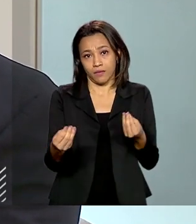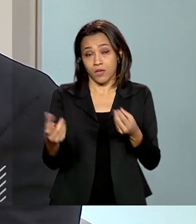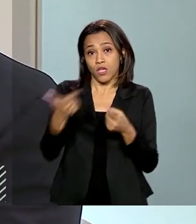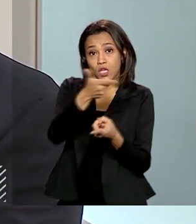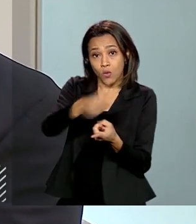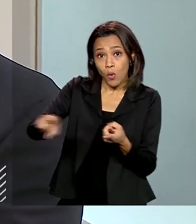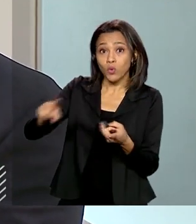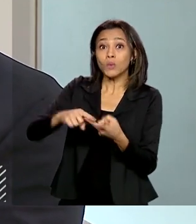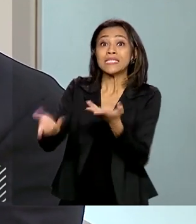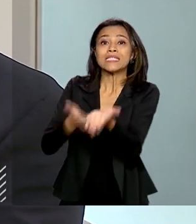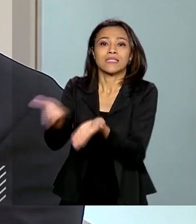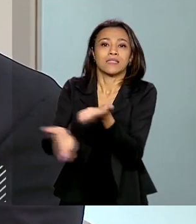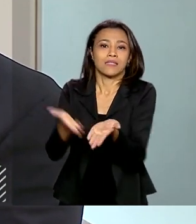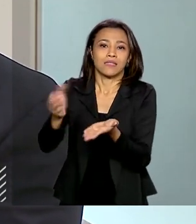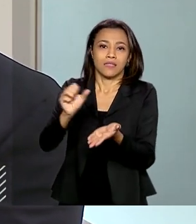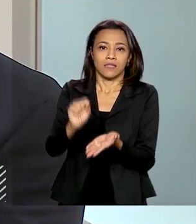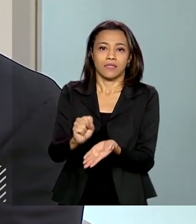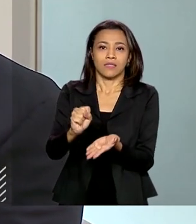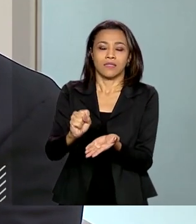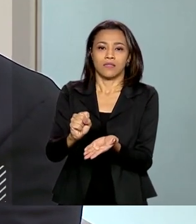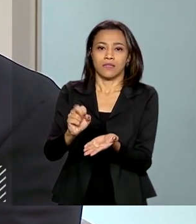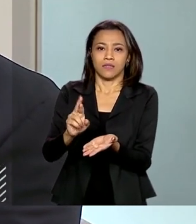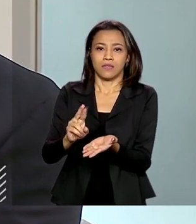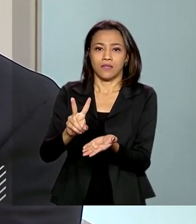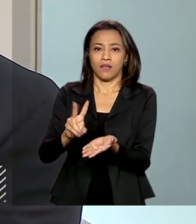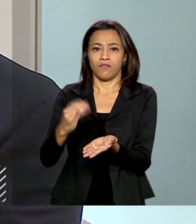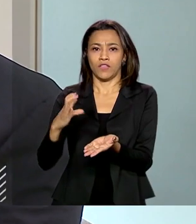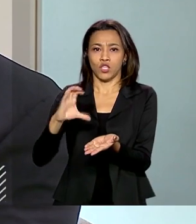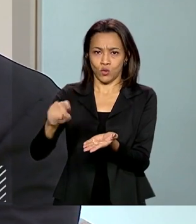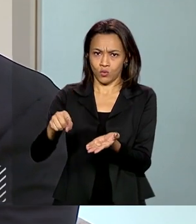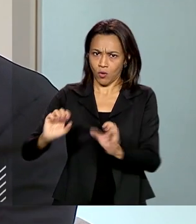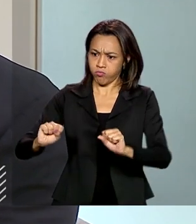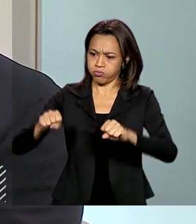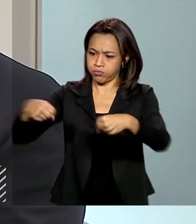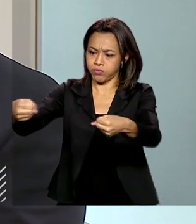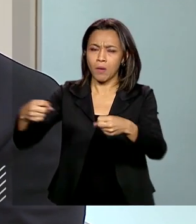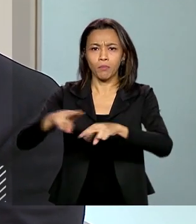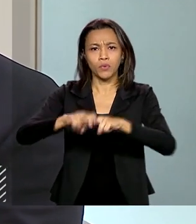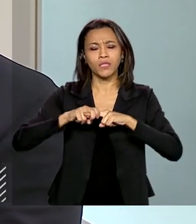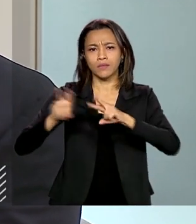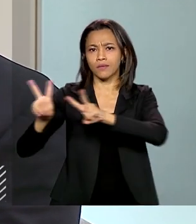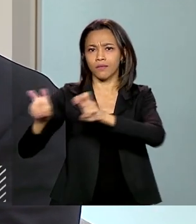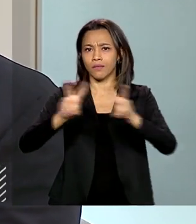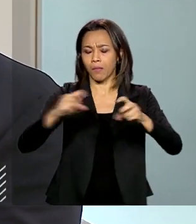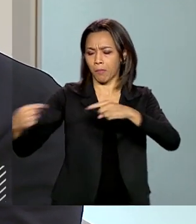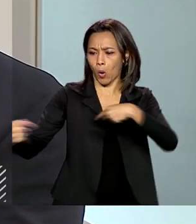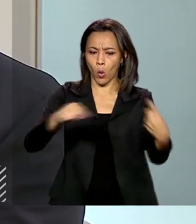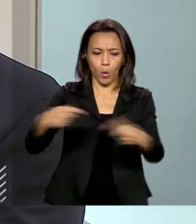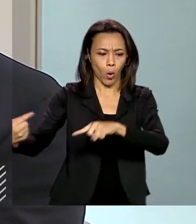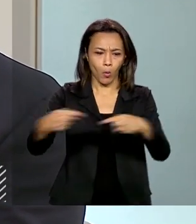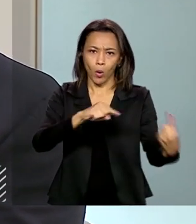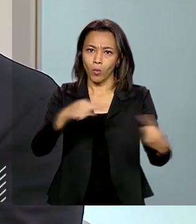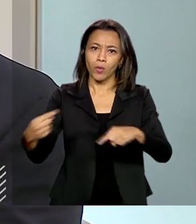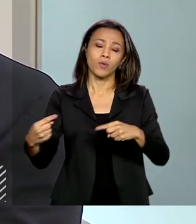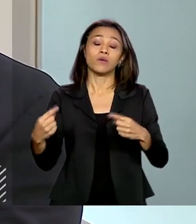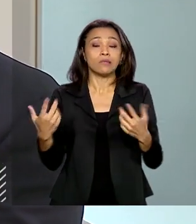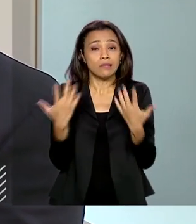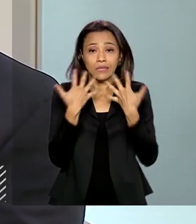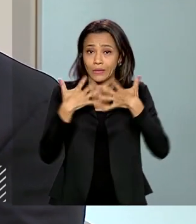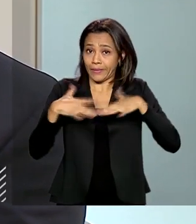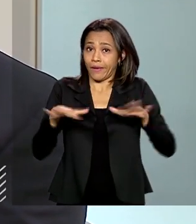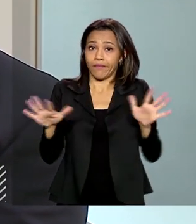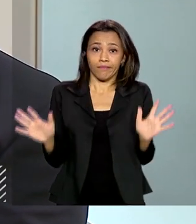tributam com base nos serviços estão cada vez se reforçando. Por isso é esse debate. E aí, naturalmente,